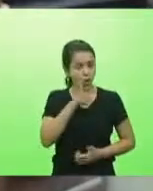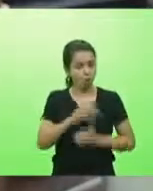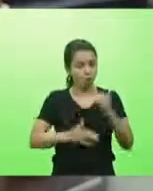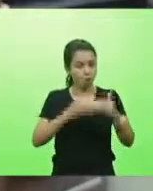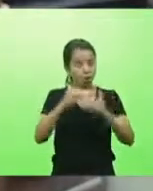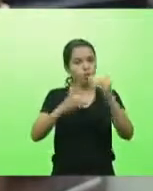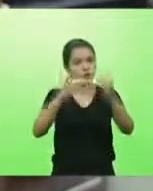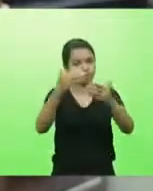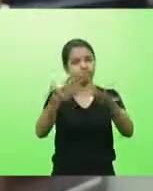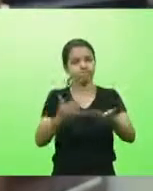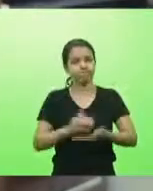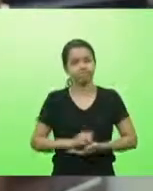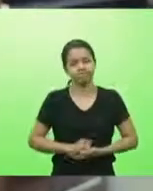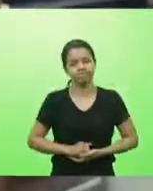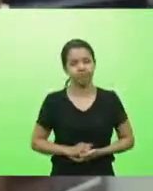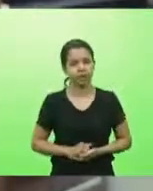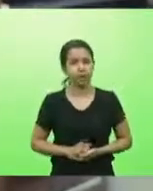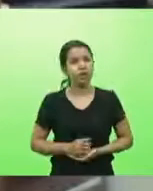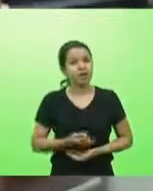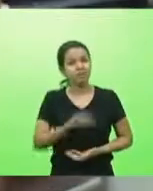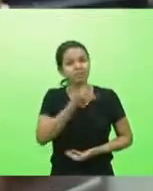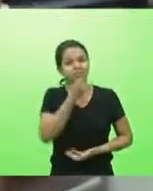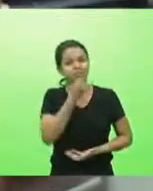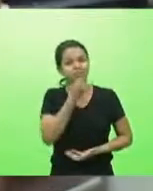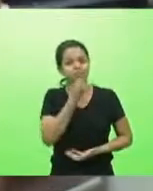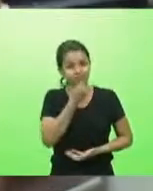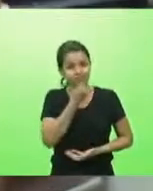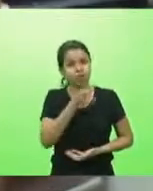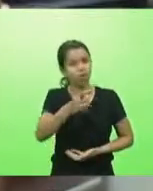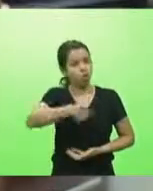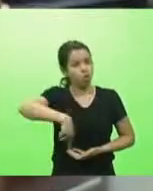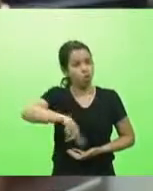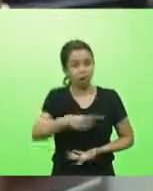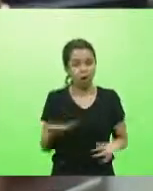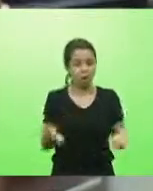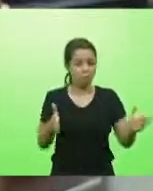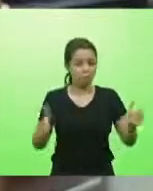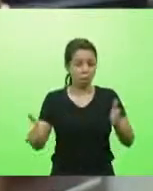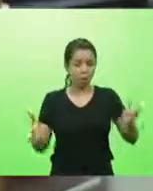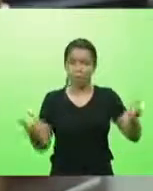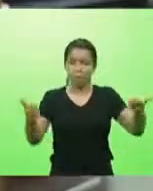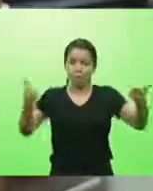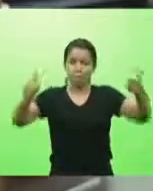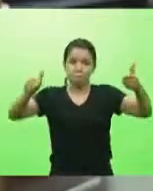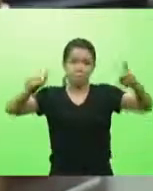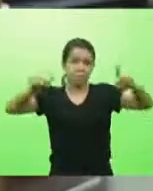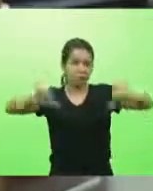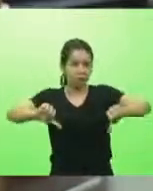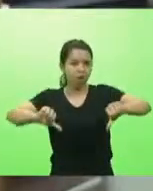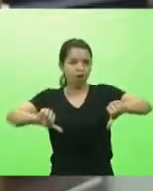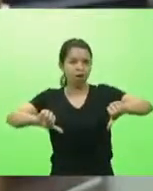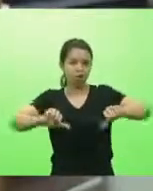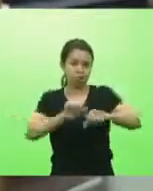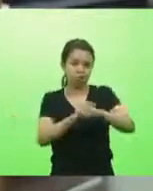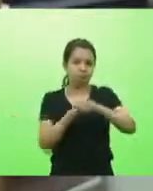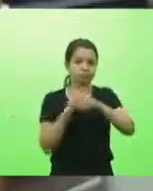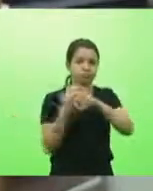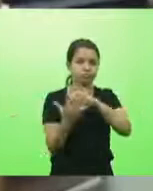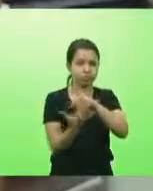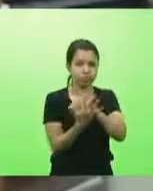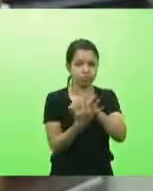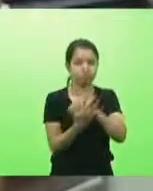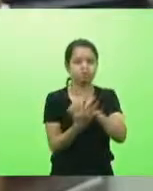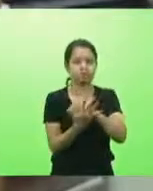Infelizmente, nós estamos diante do pior momento da pandemia do coronavírus,